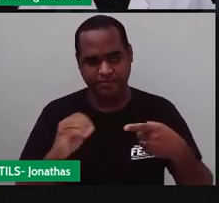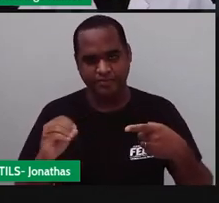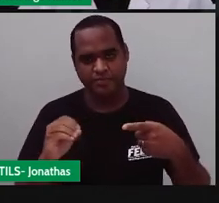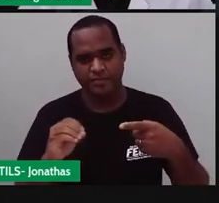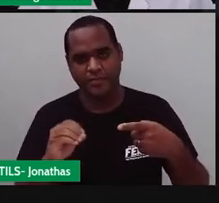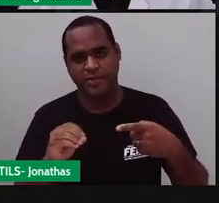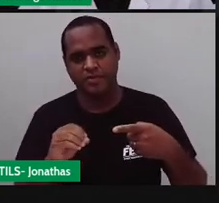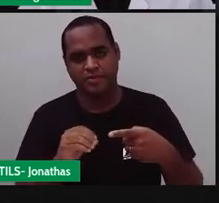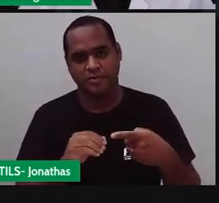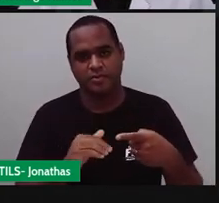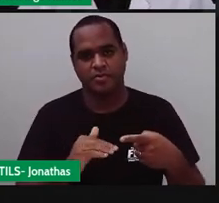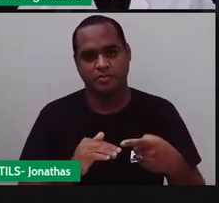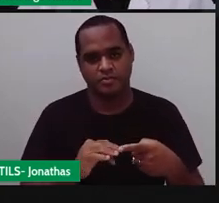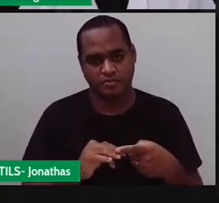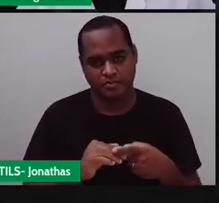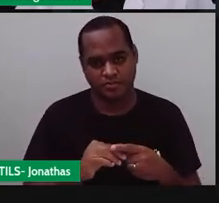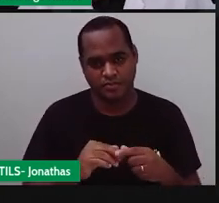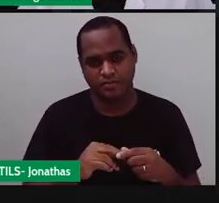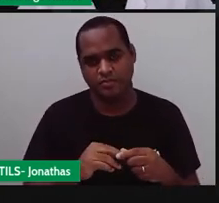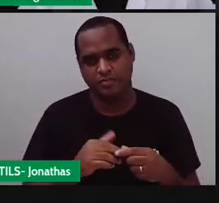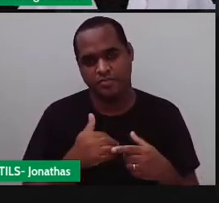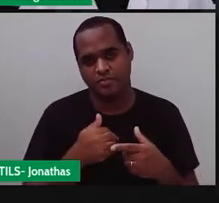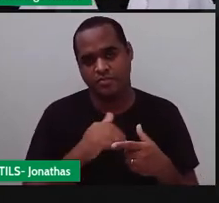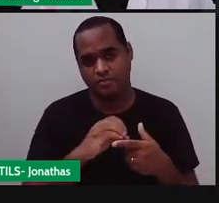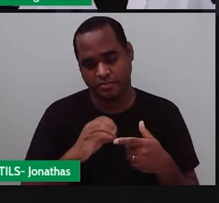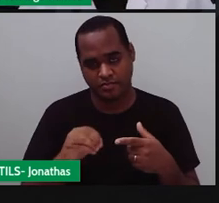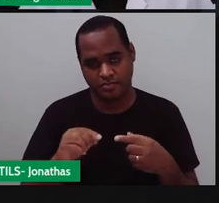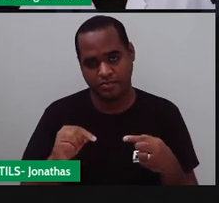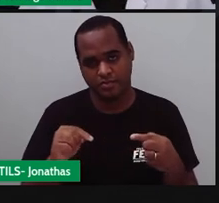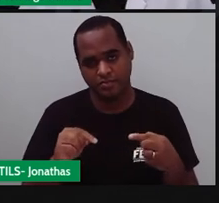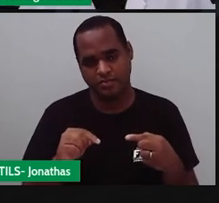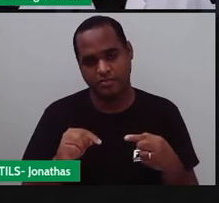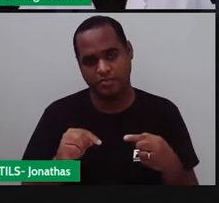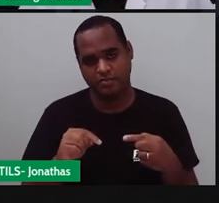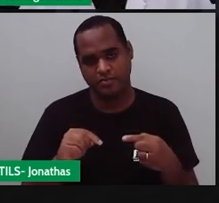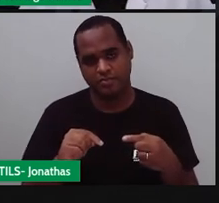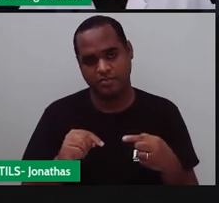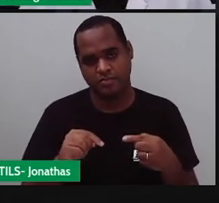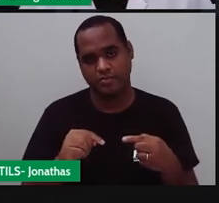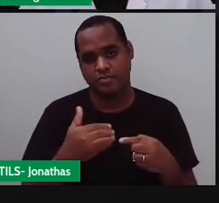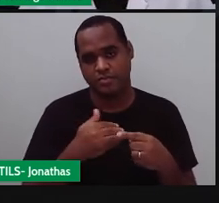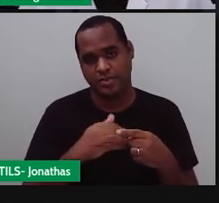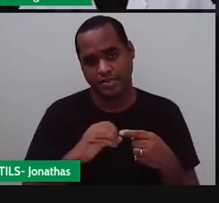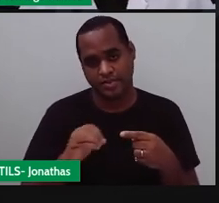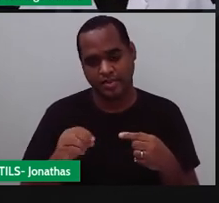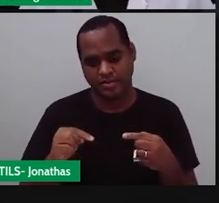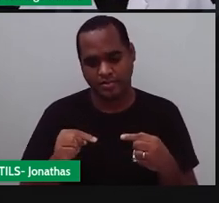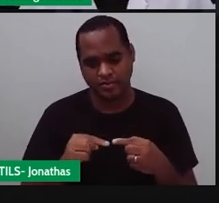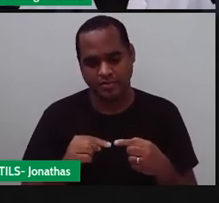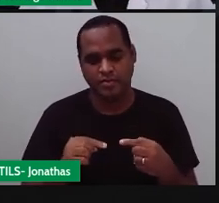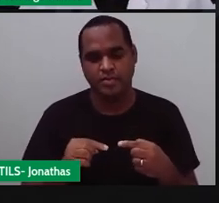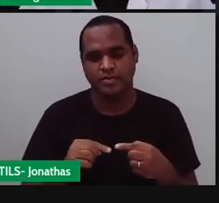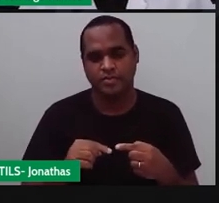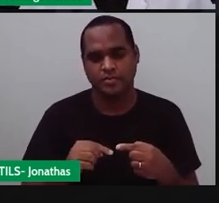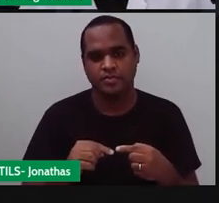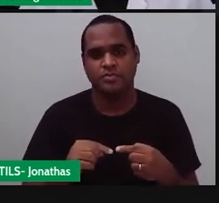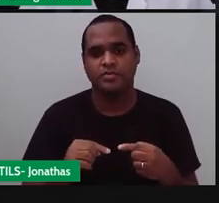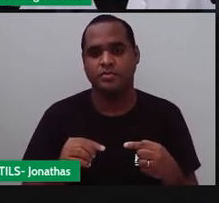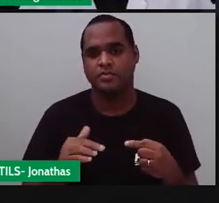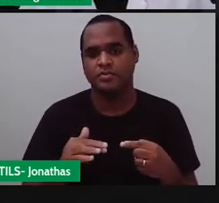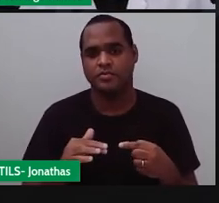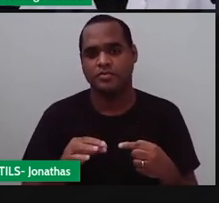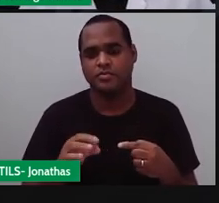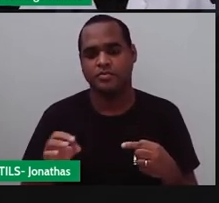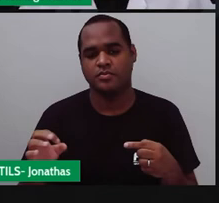em cima professor se embaixo vai ser cem em cima vai ser quem é só você pegar o número aqui ó e